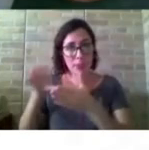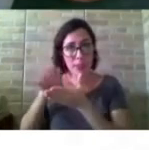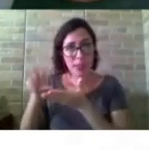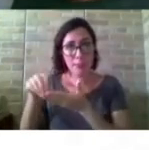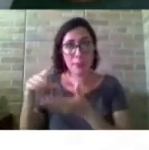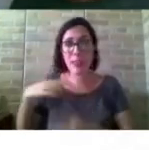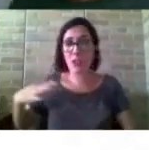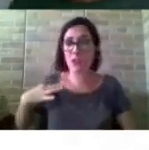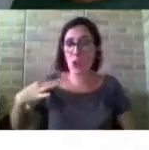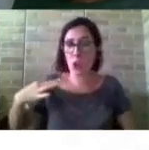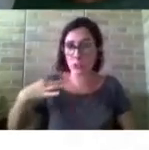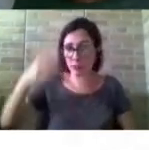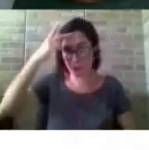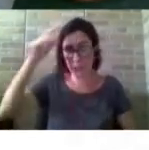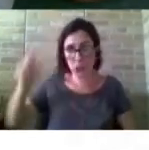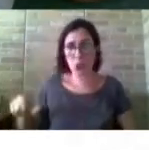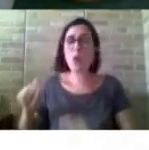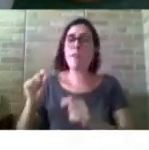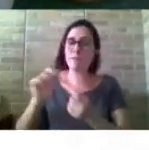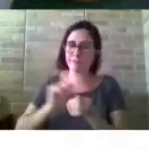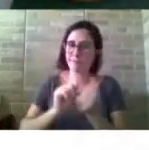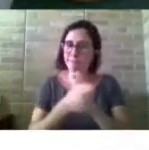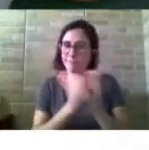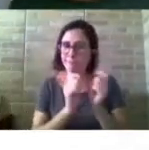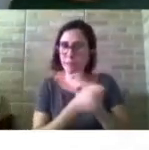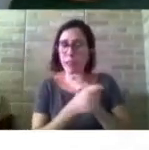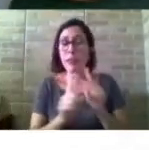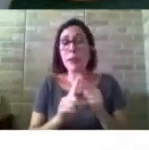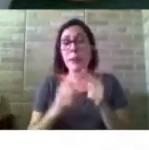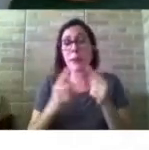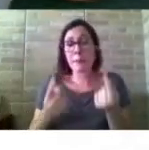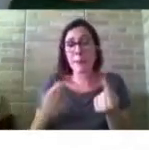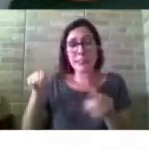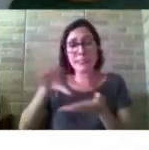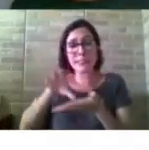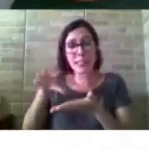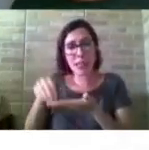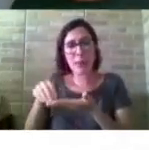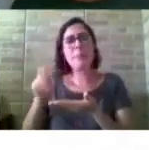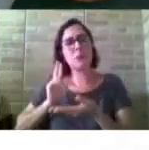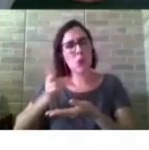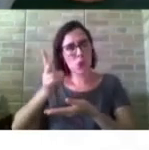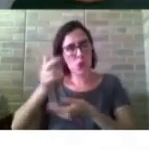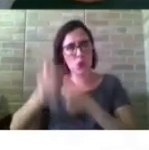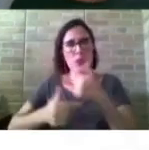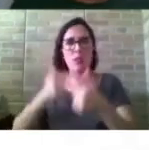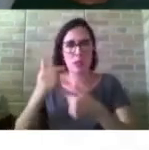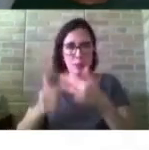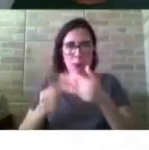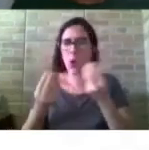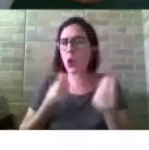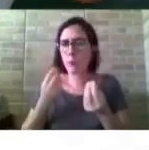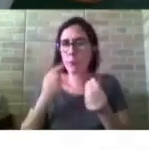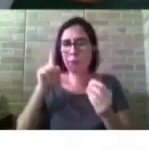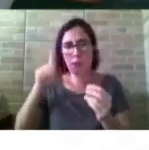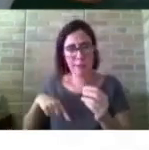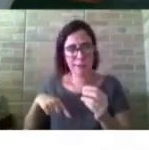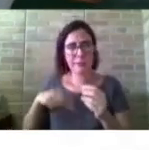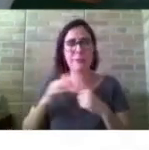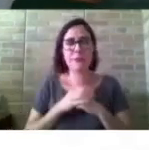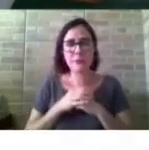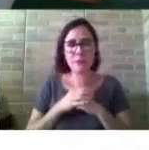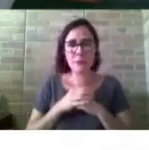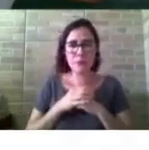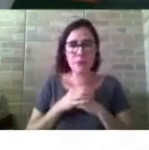atividade, mas, ainda assim, a gente continua trabalhando, como eu disse anteriormente, na perspectiva de que a